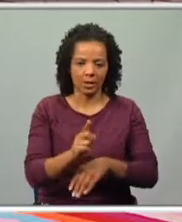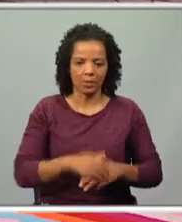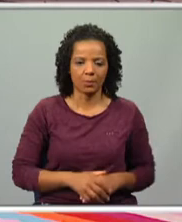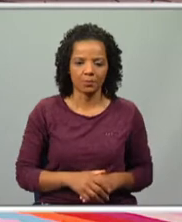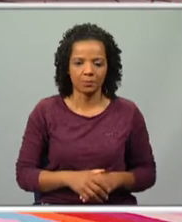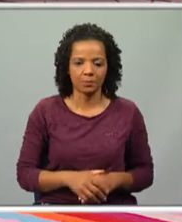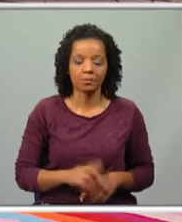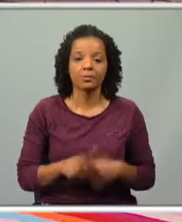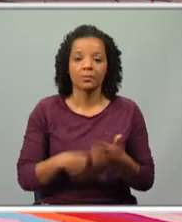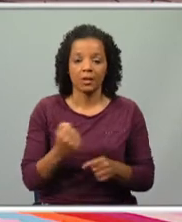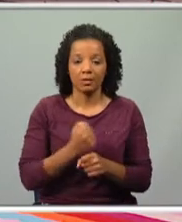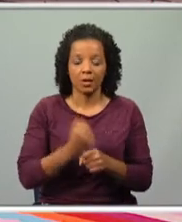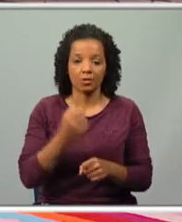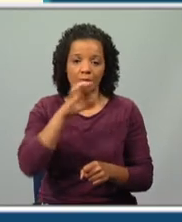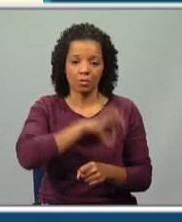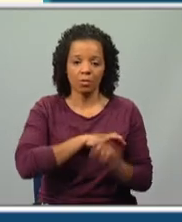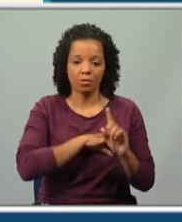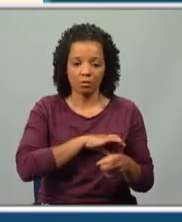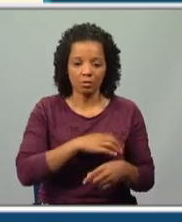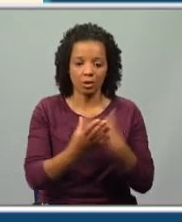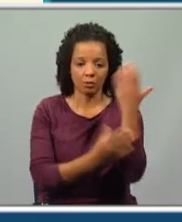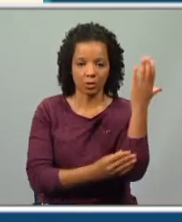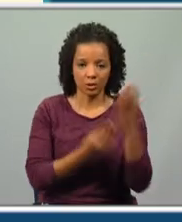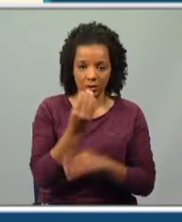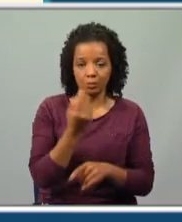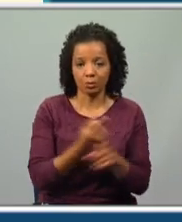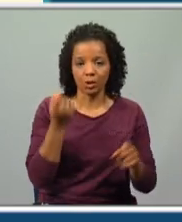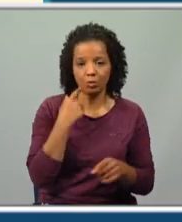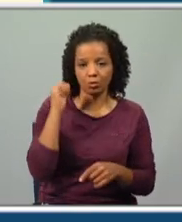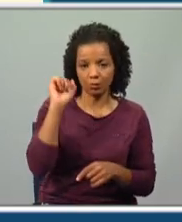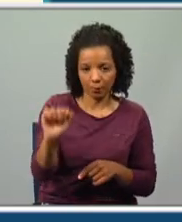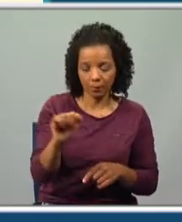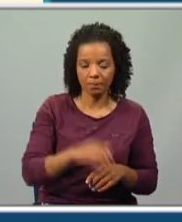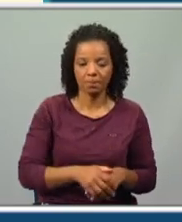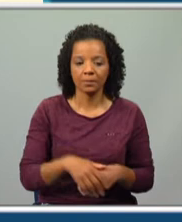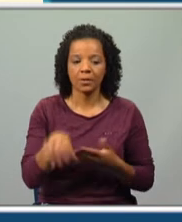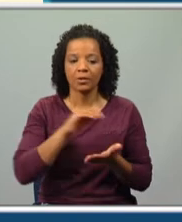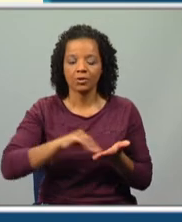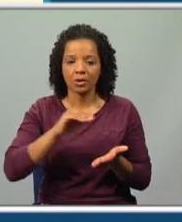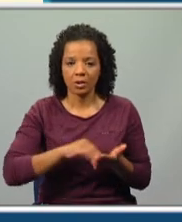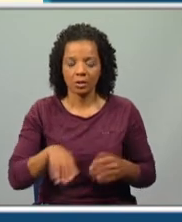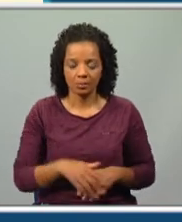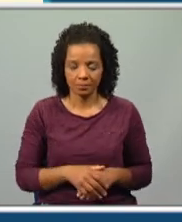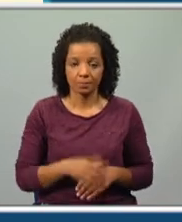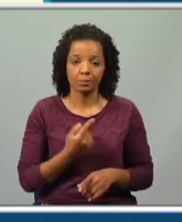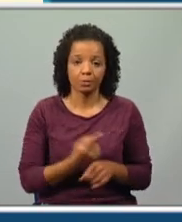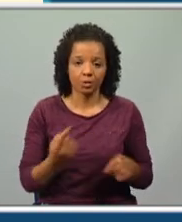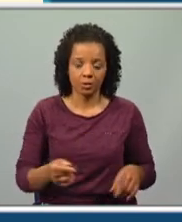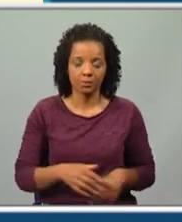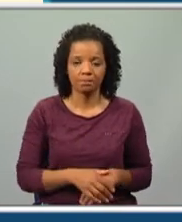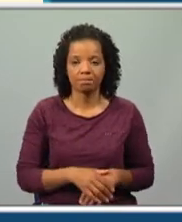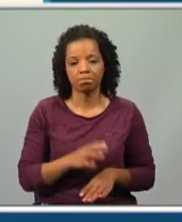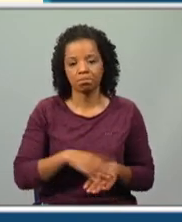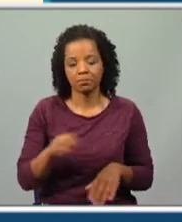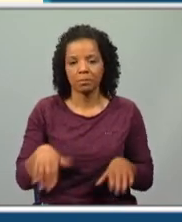Entretanto, quais são as atividades profissionais? Advocacia, porque era o curso que ele tinha tirado, a escrita, porque ele participou